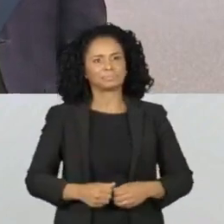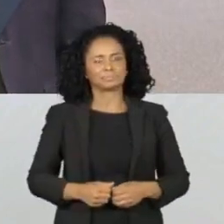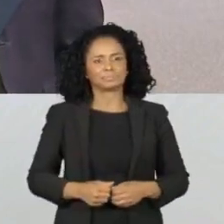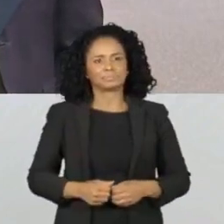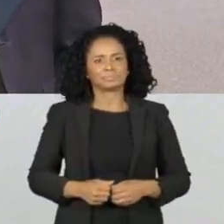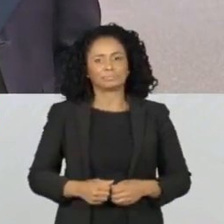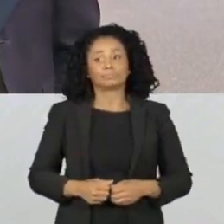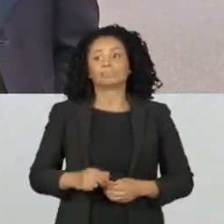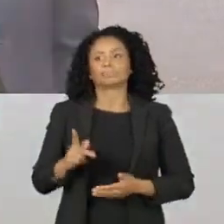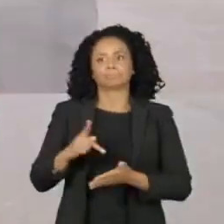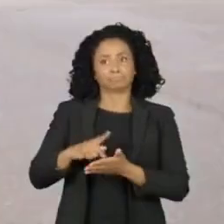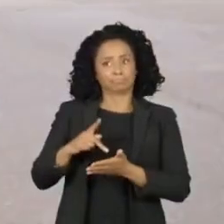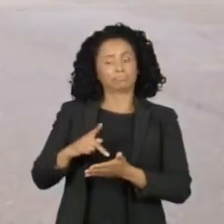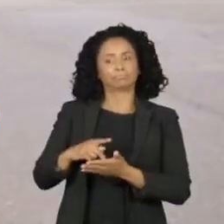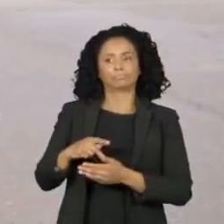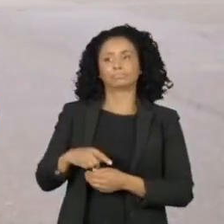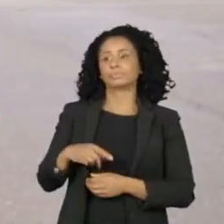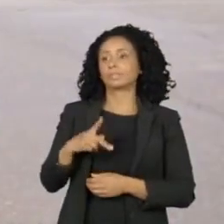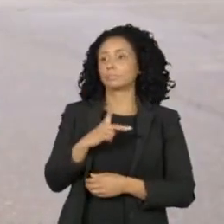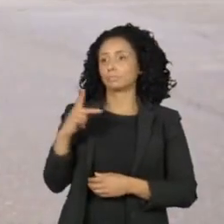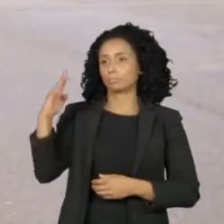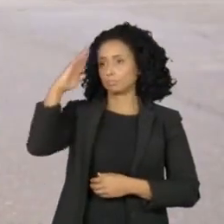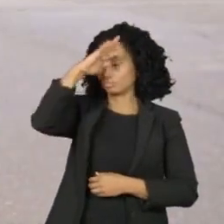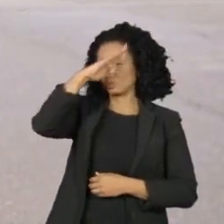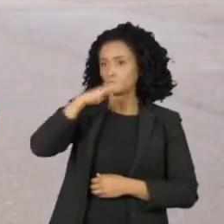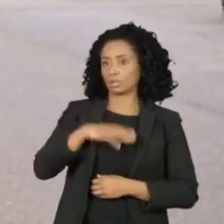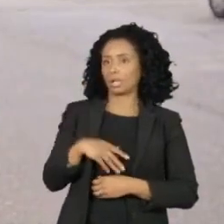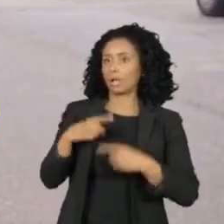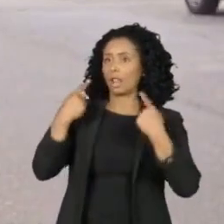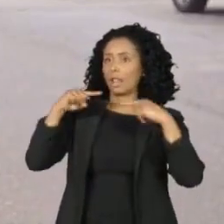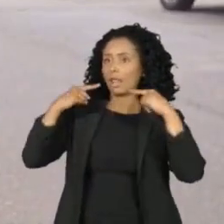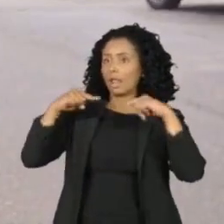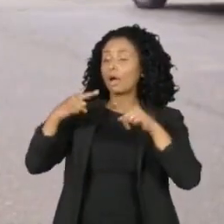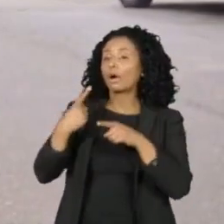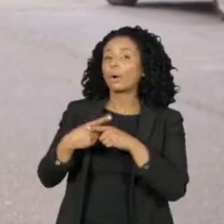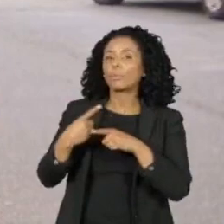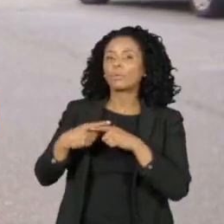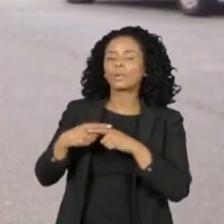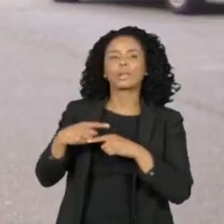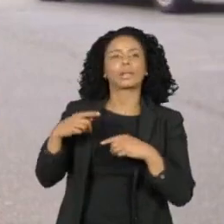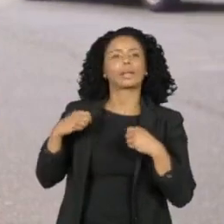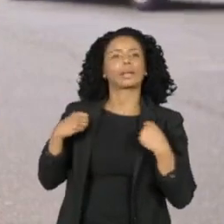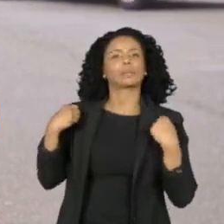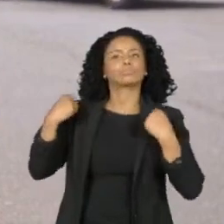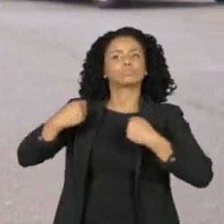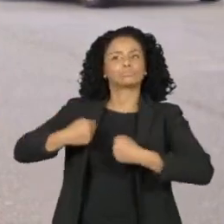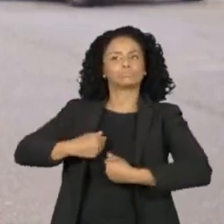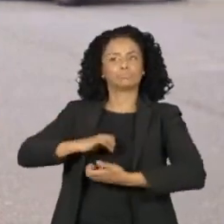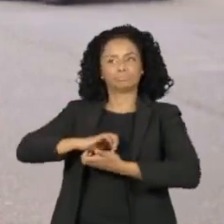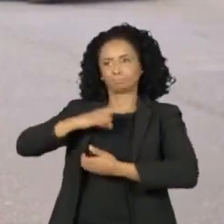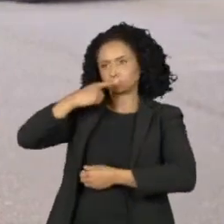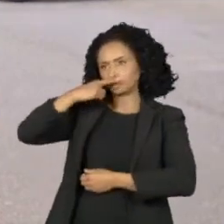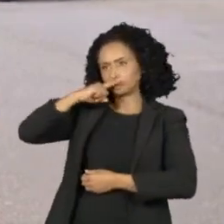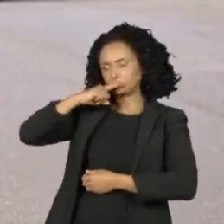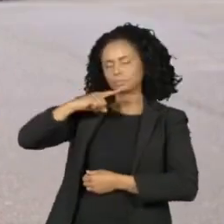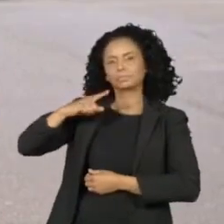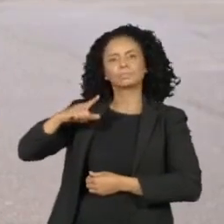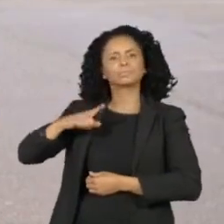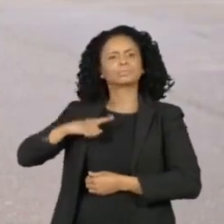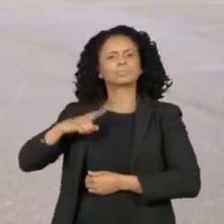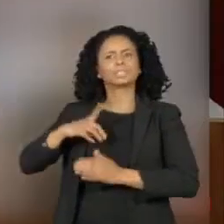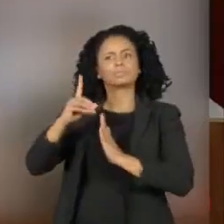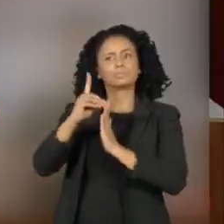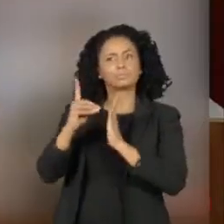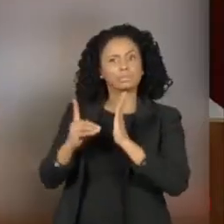Essa manifestação do presidente aconteceu depois que o ministro Edson Fachin suspendeu uma série de decretos de Bolsonaro que